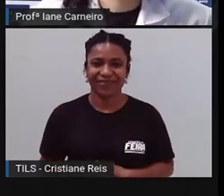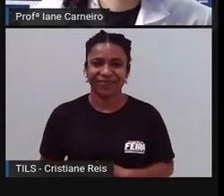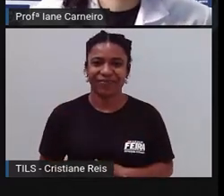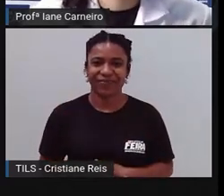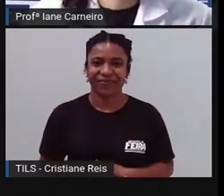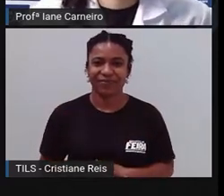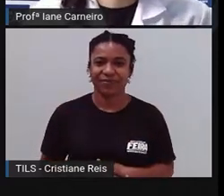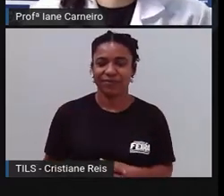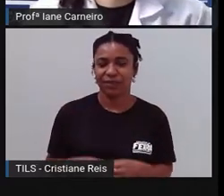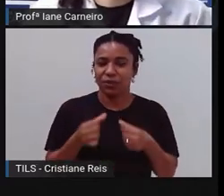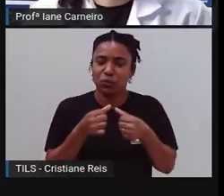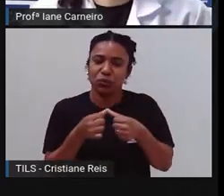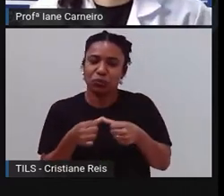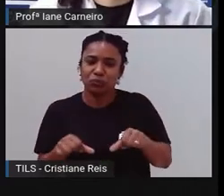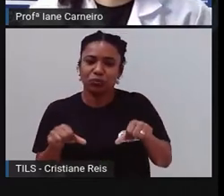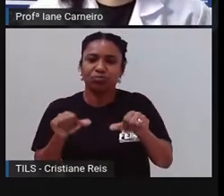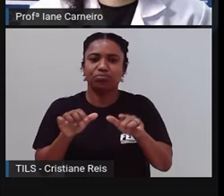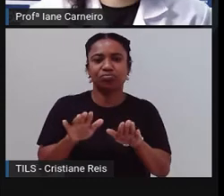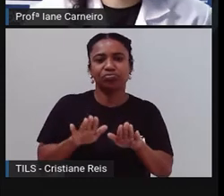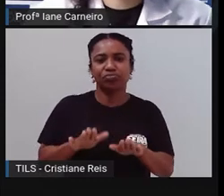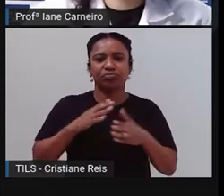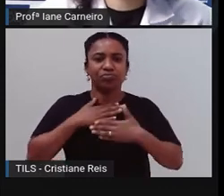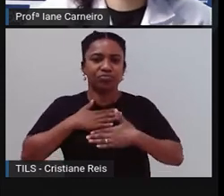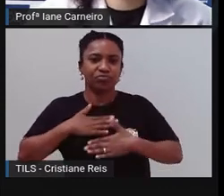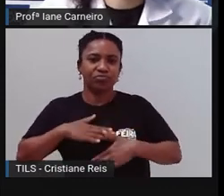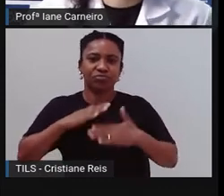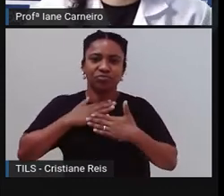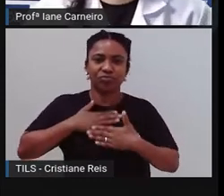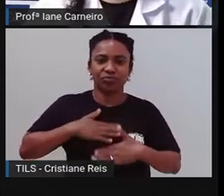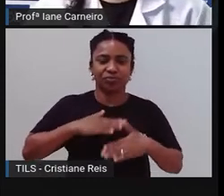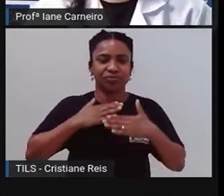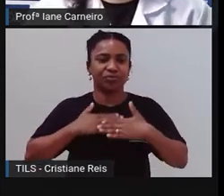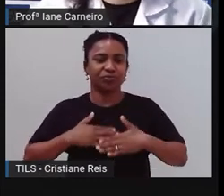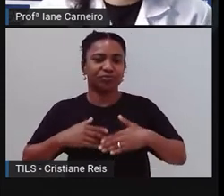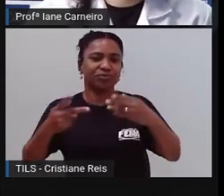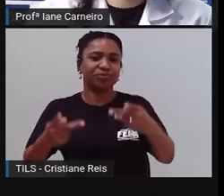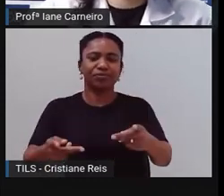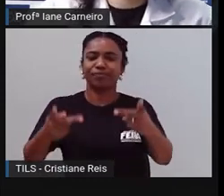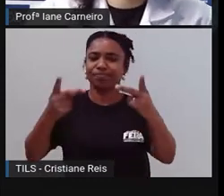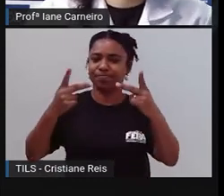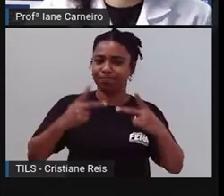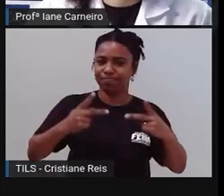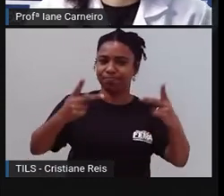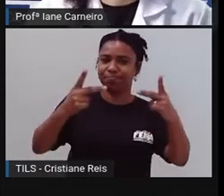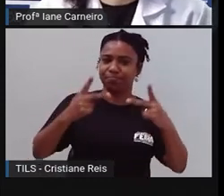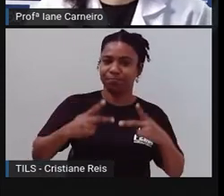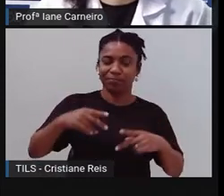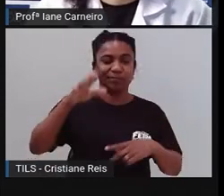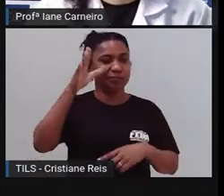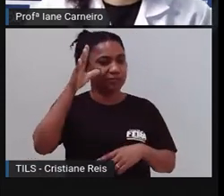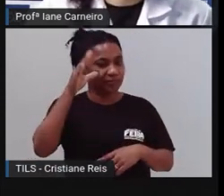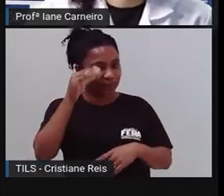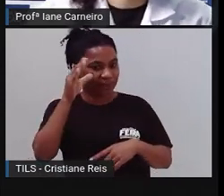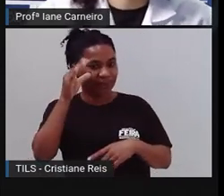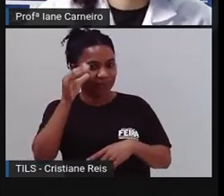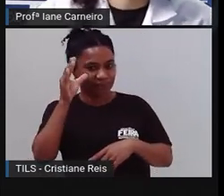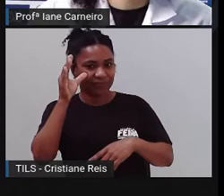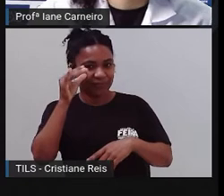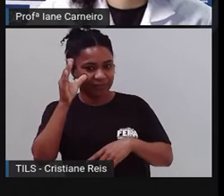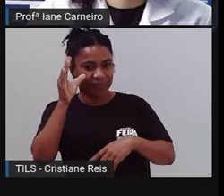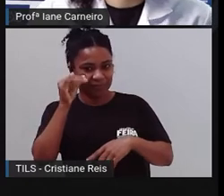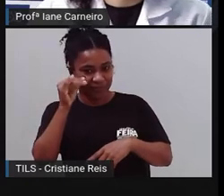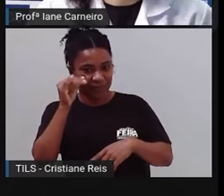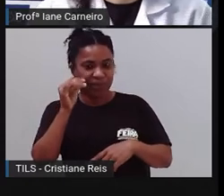Estou quietinho no meu canto. Todo mundo vem me ver. Eu mastigo e jogo fora. Por que não